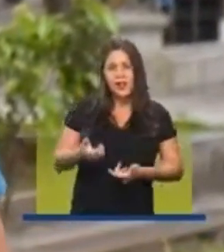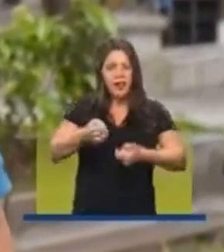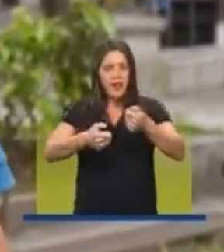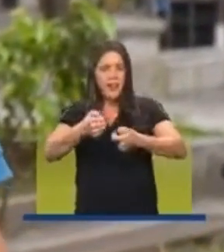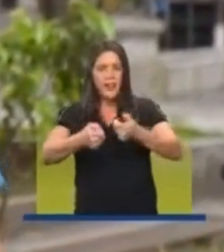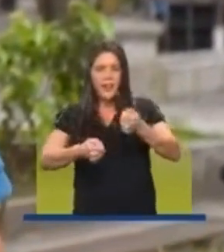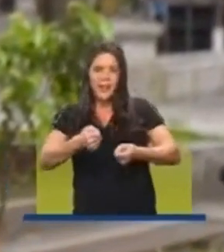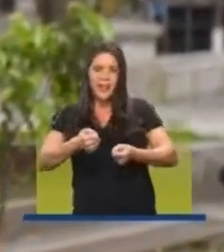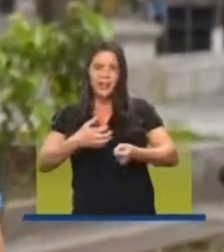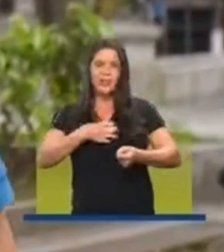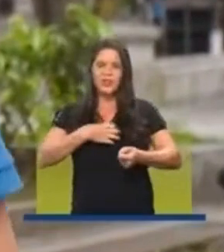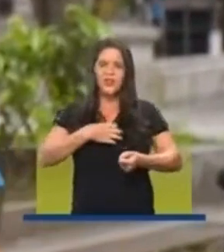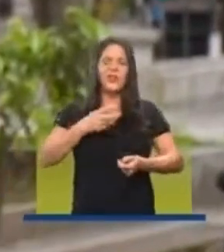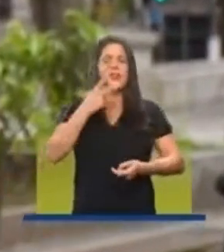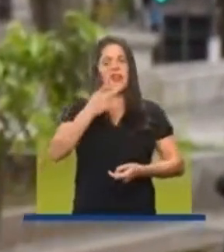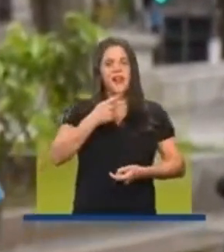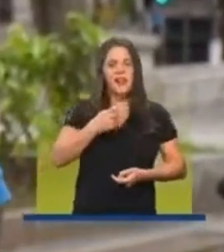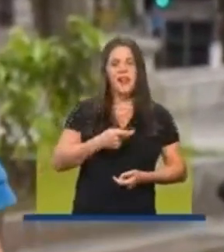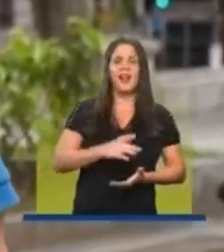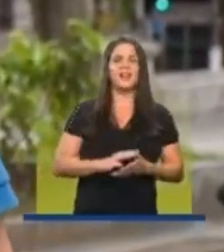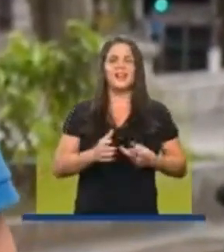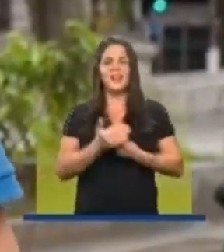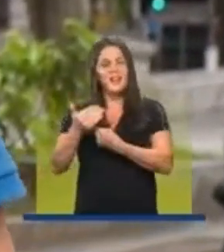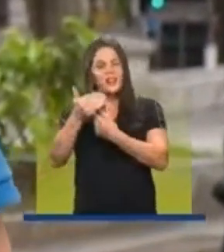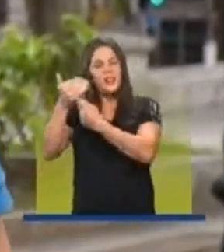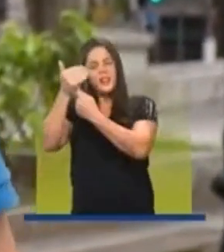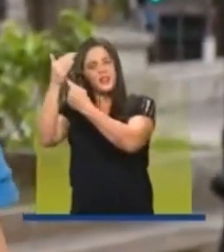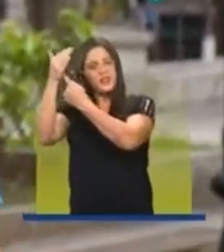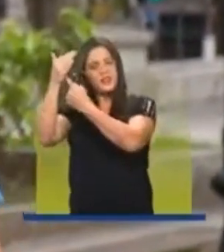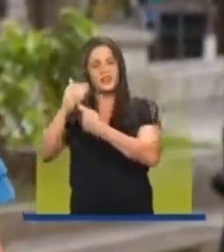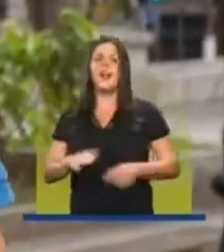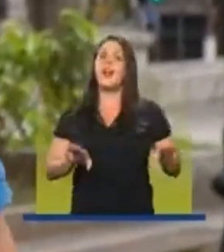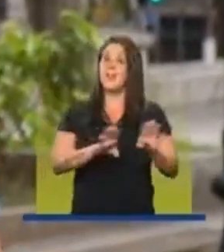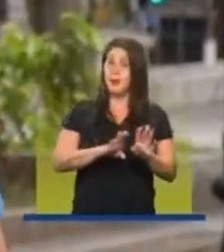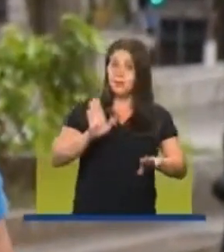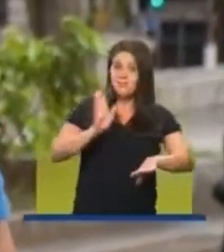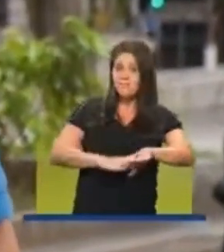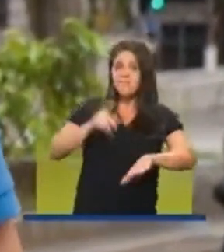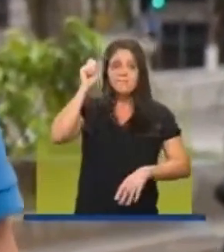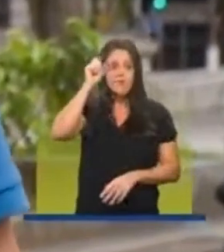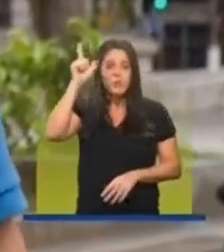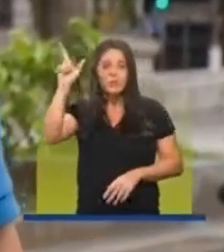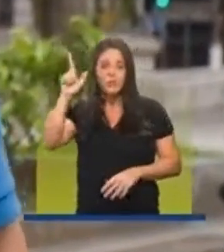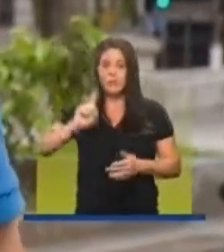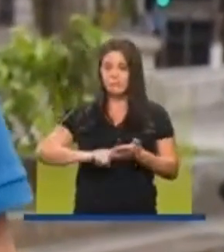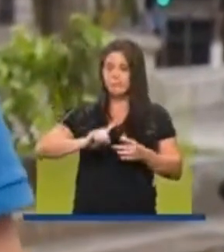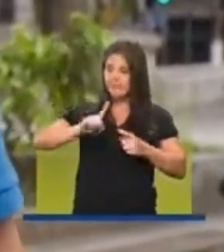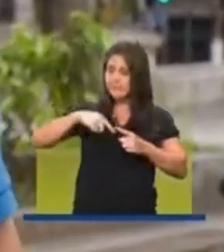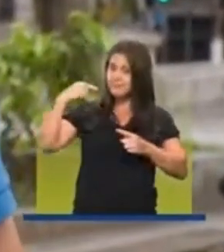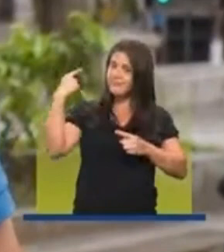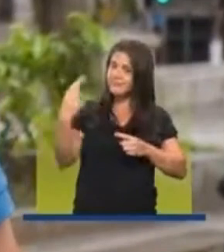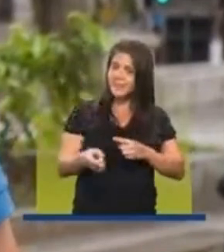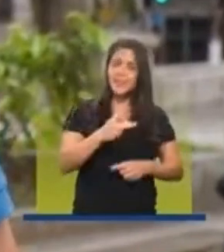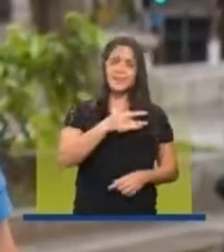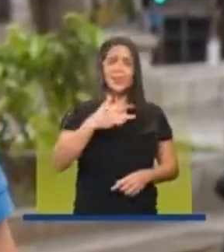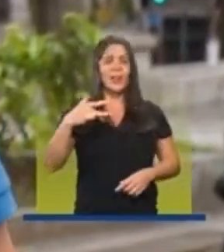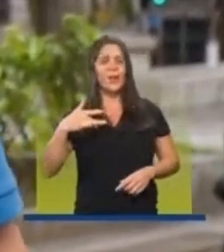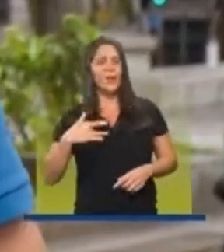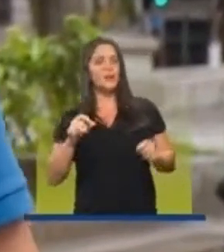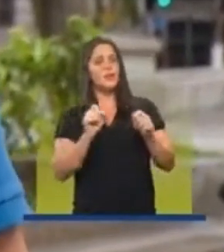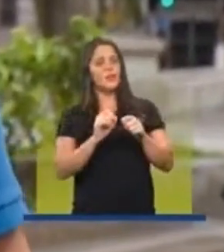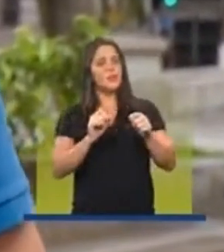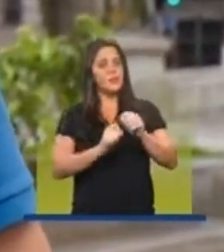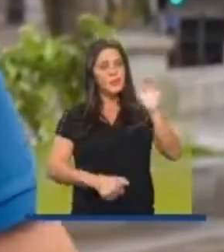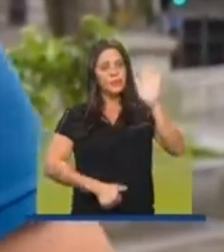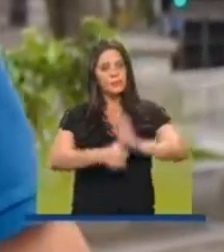games, da tecnologia, da robótica, acesso a mais cultura. Além disso, na saúde, vamos fazer o